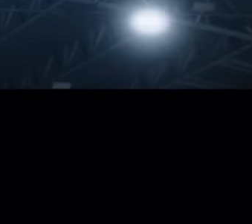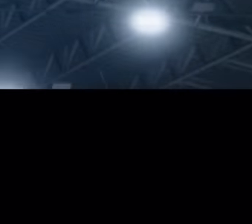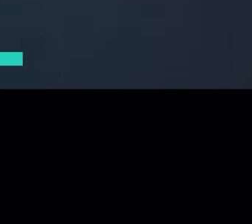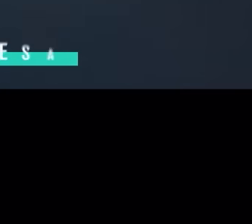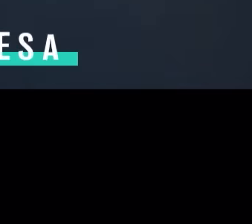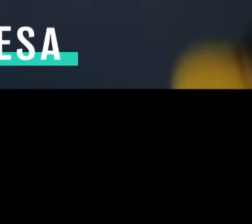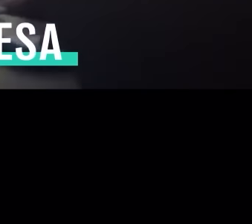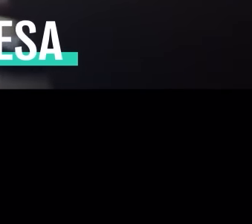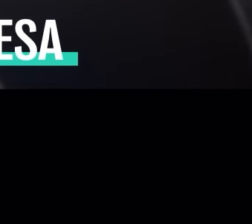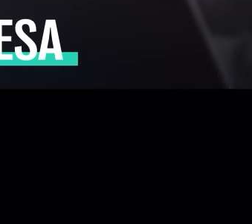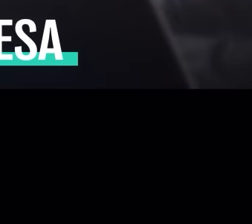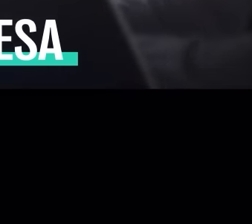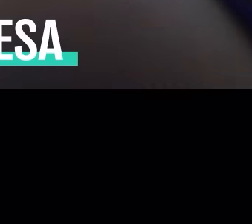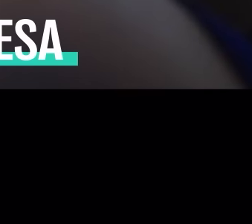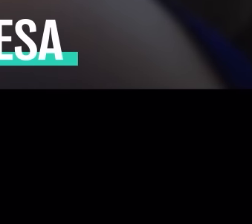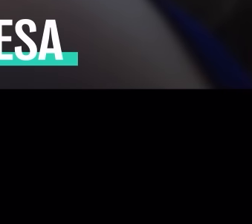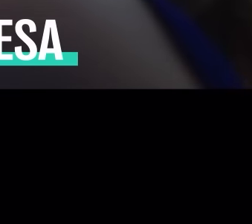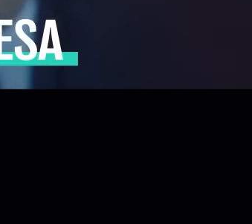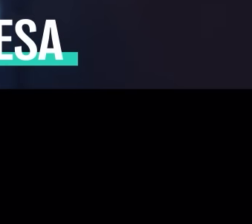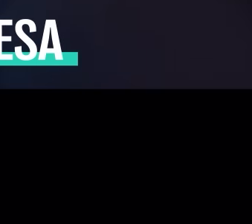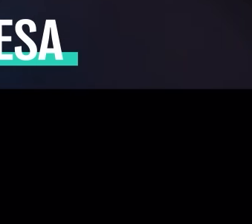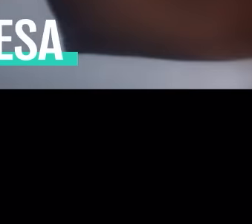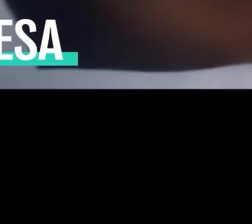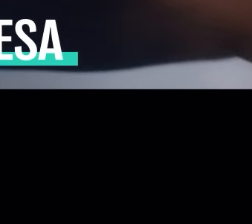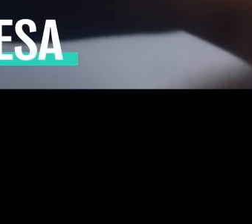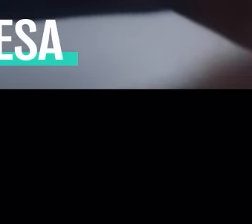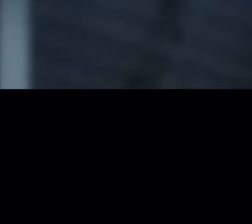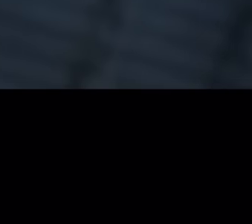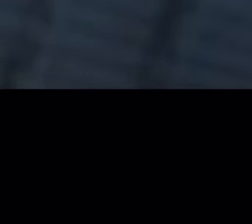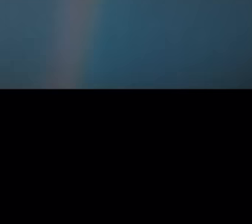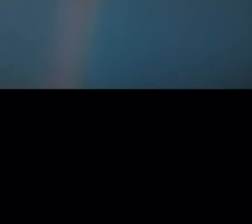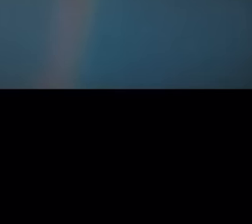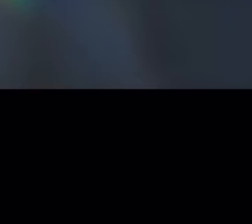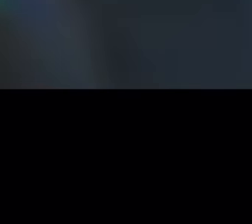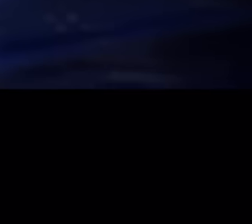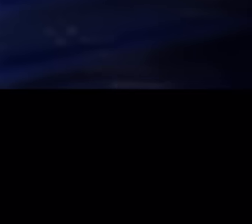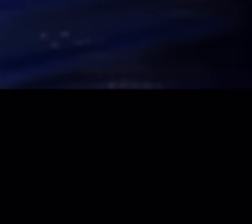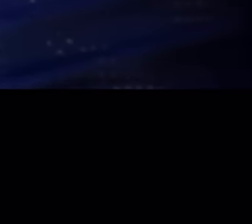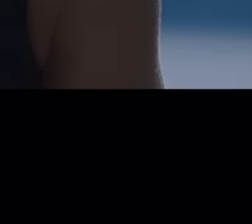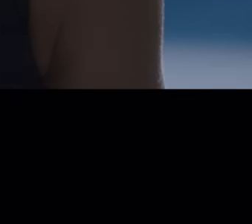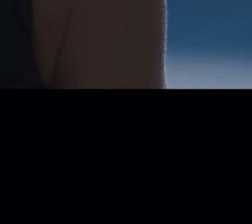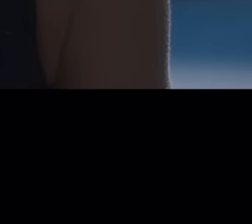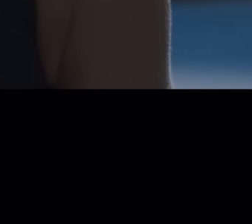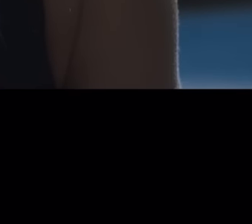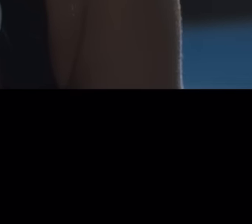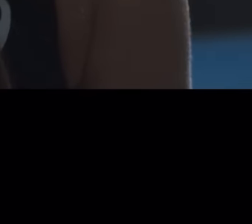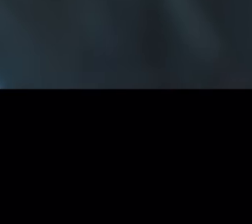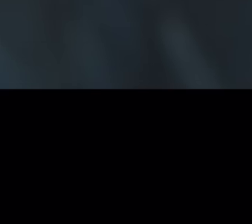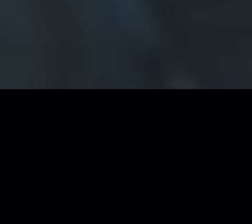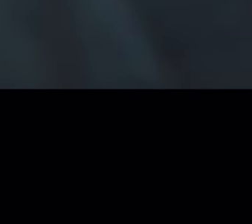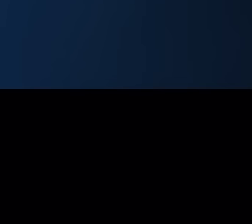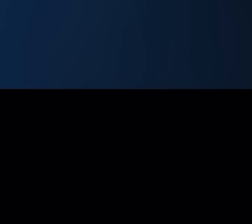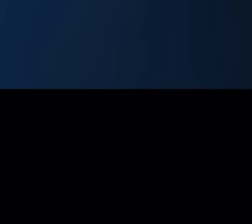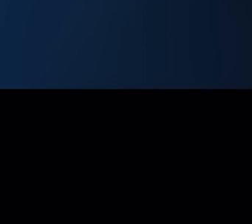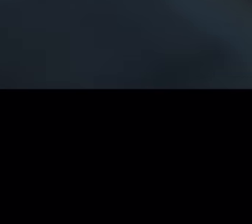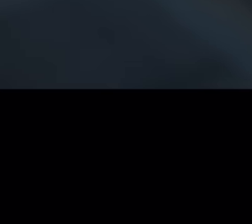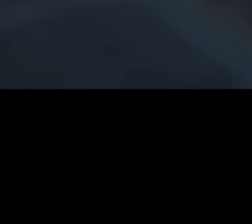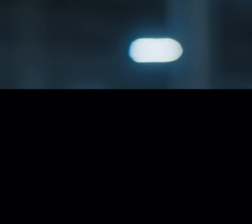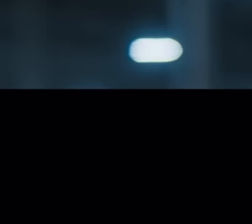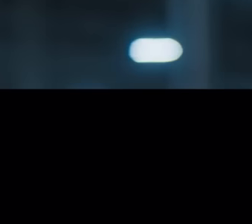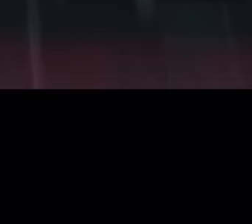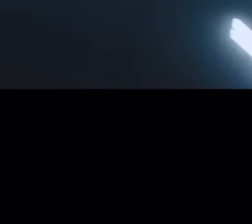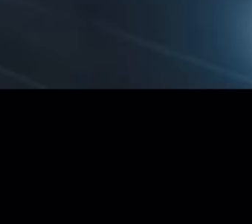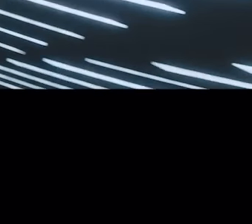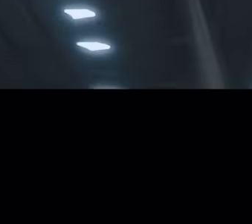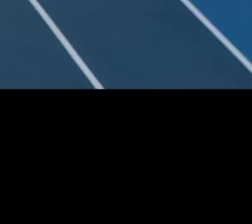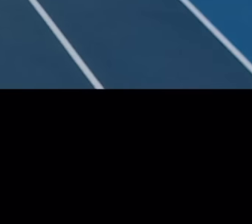Nas quadras ou na empresa, a parceria faz toda a diferença. Confie na energia da Engie para o ponto de virada do seu